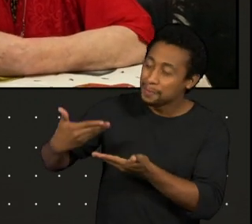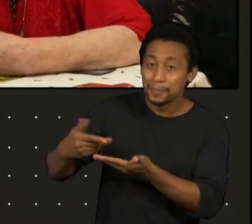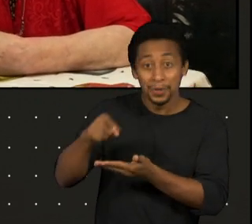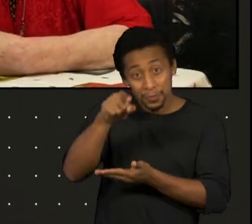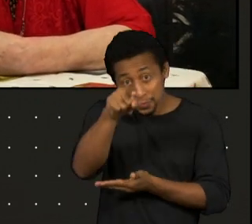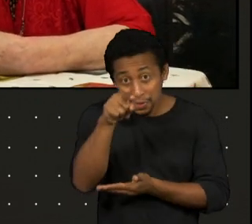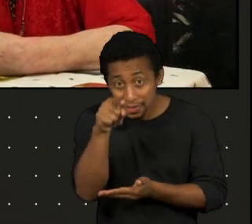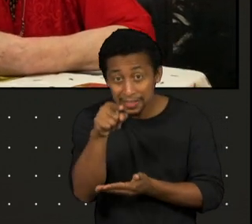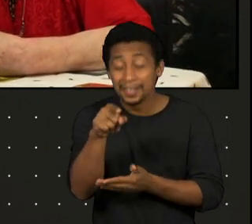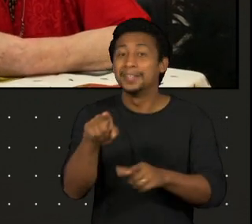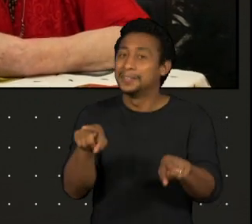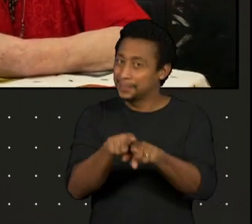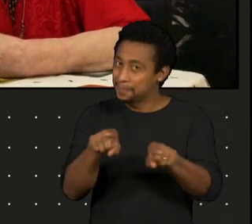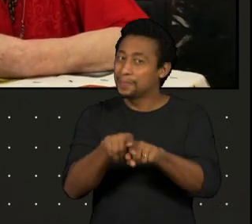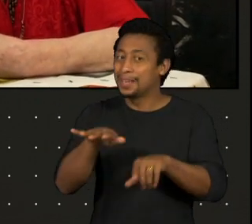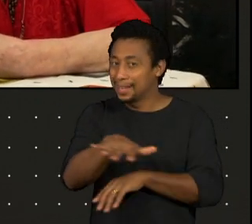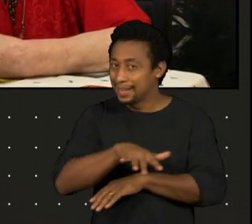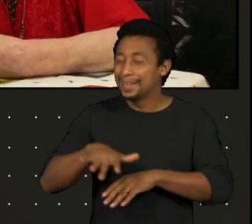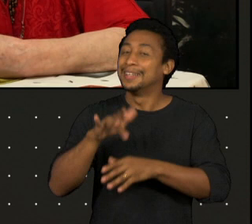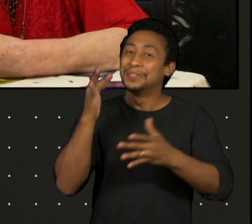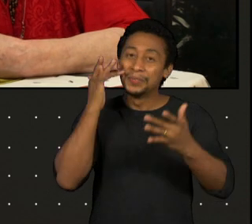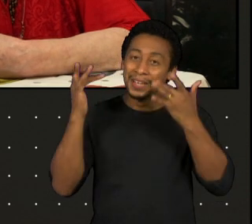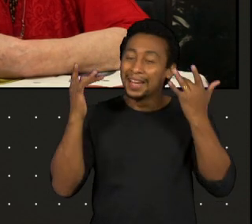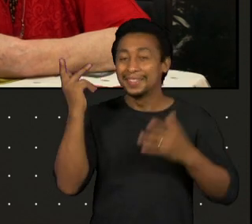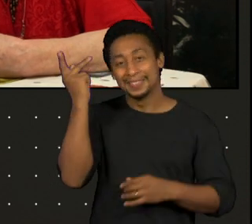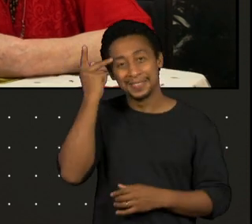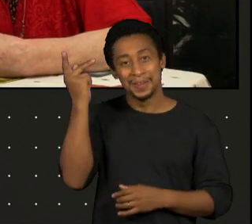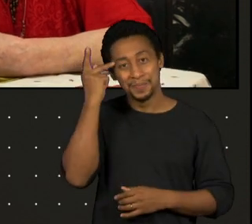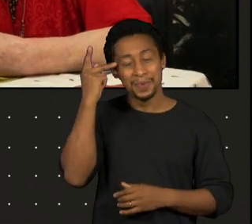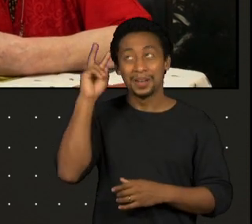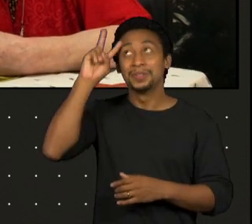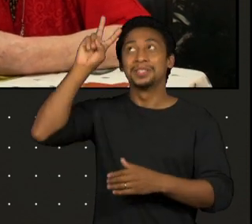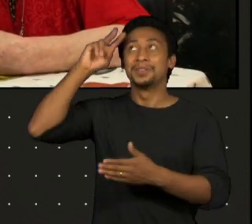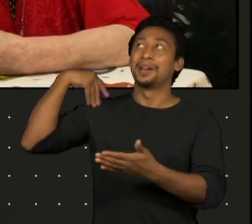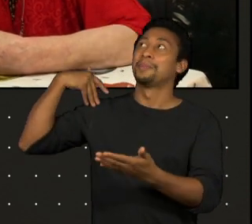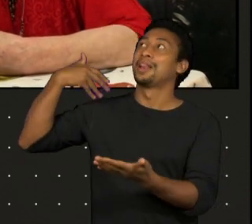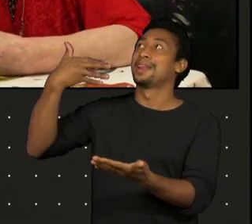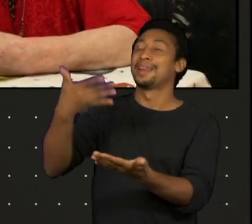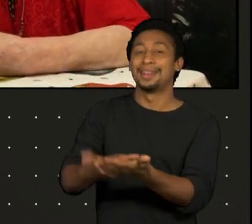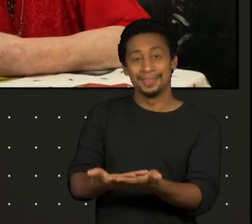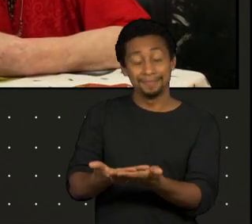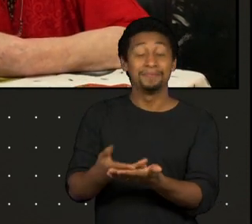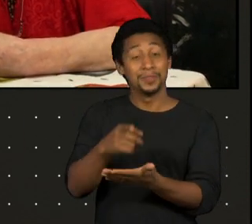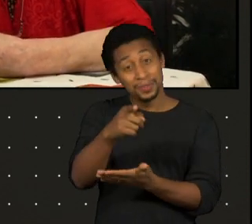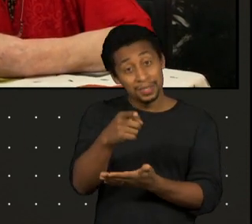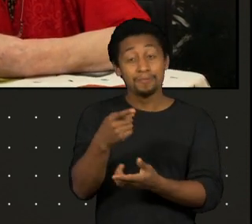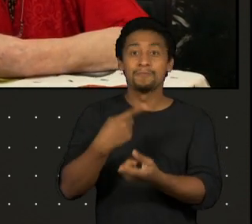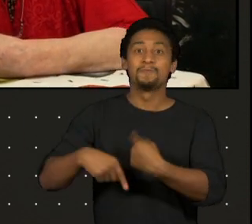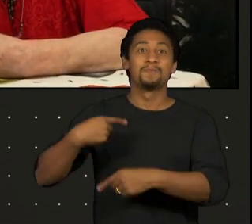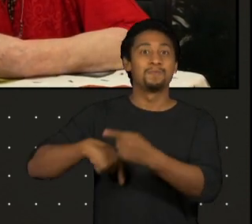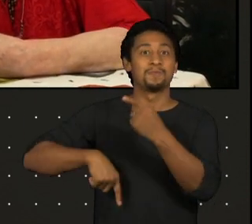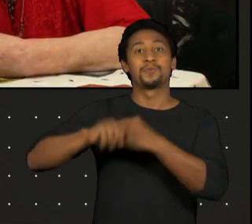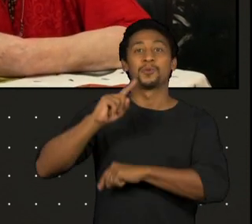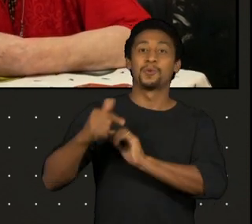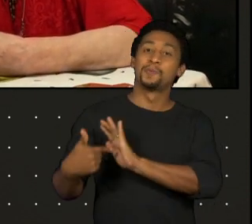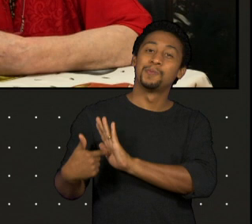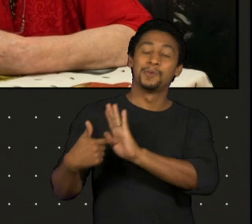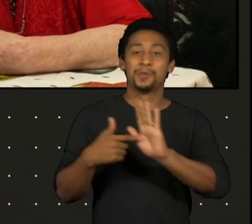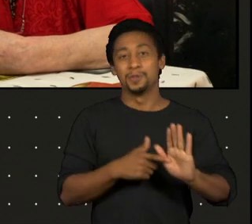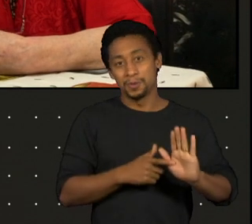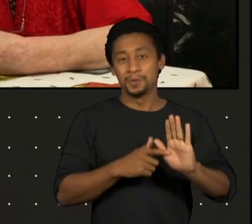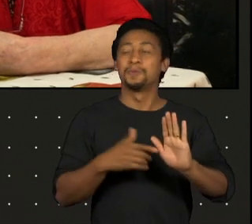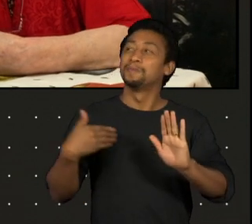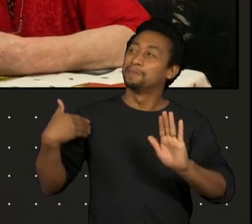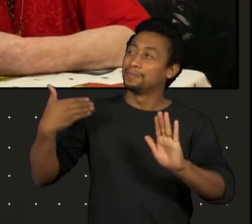fruto também do Teatro de Arena de São Paulo, do histórico, e frutos também das grandes aulas que Cecília